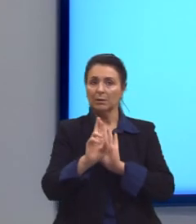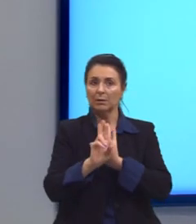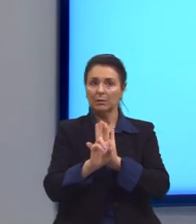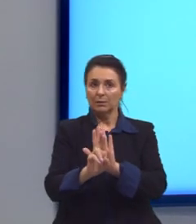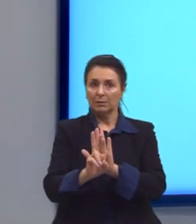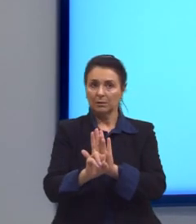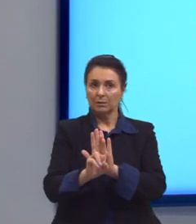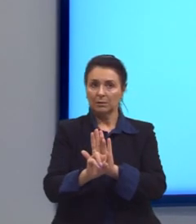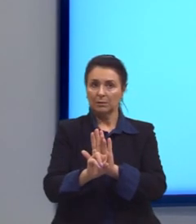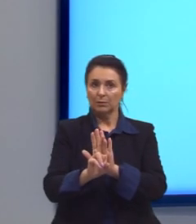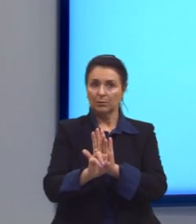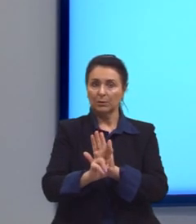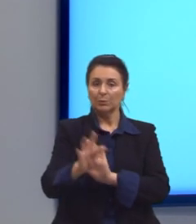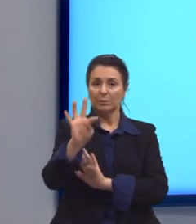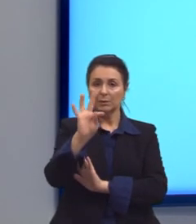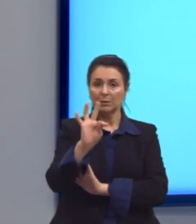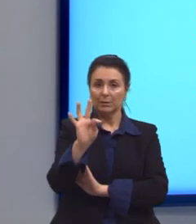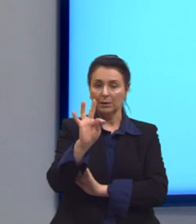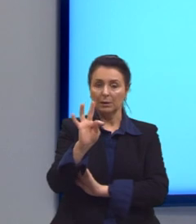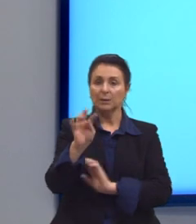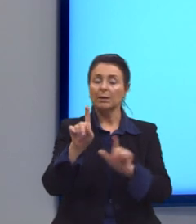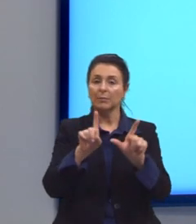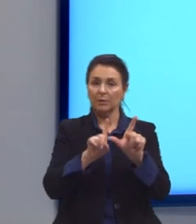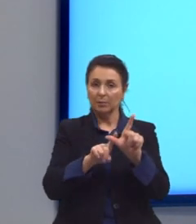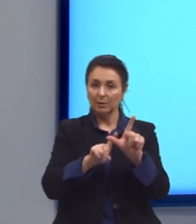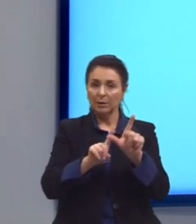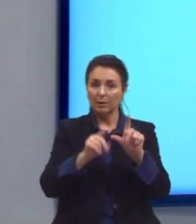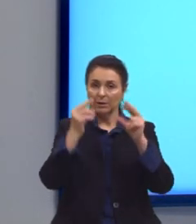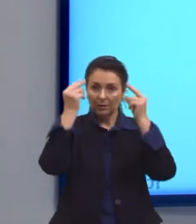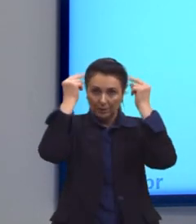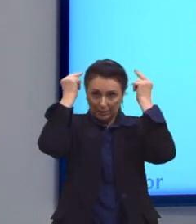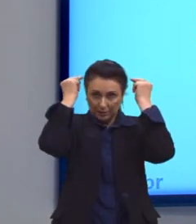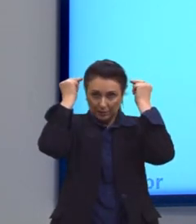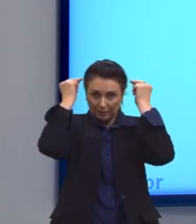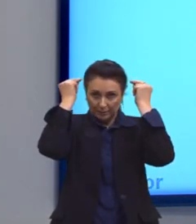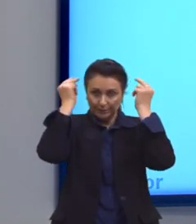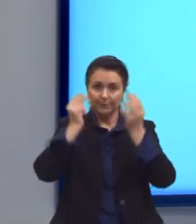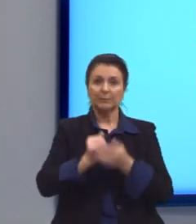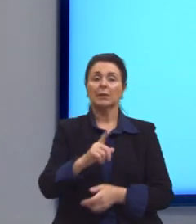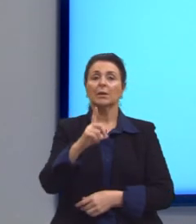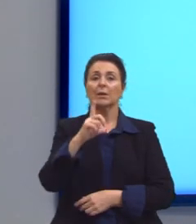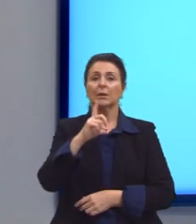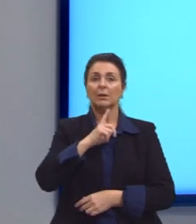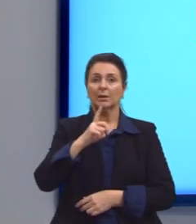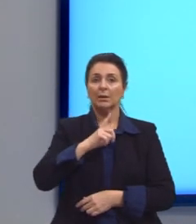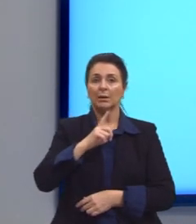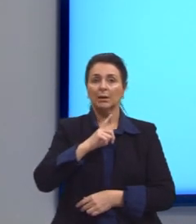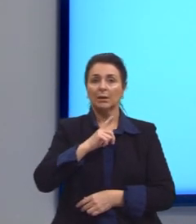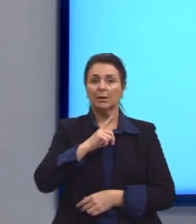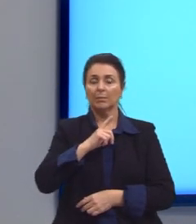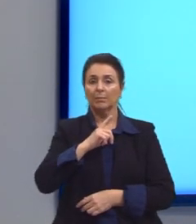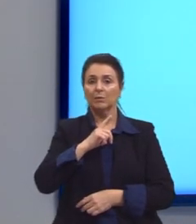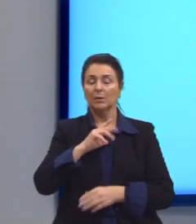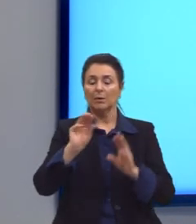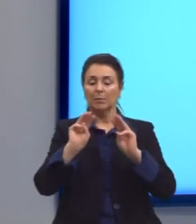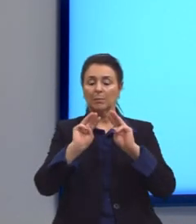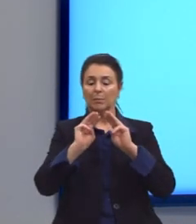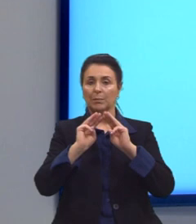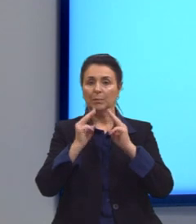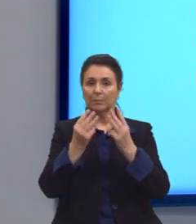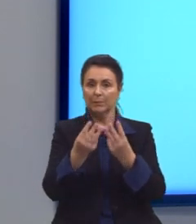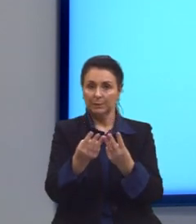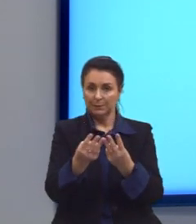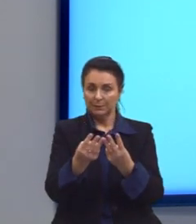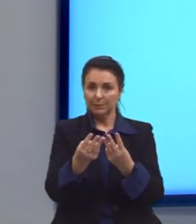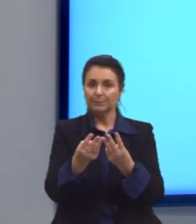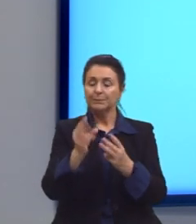por esse T, que é uma letra grega, que eu não vou lembrar o nome. Mas nós temos o título em massa, que